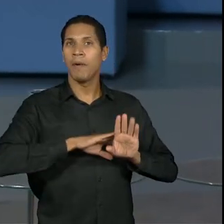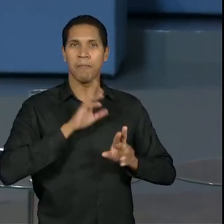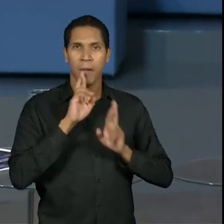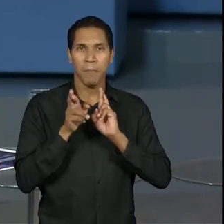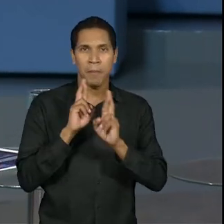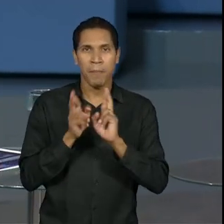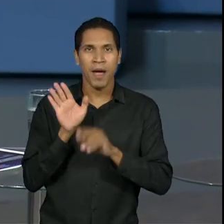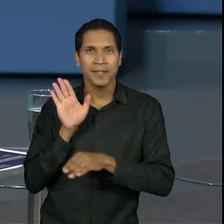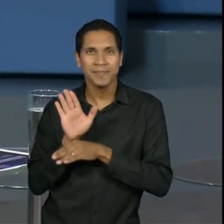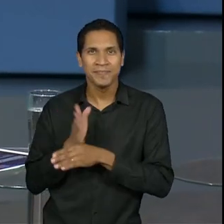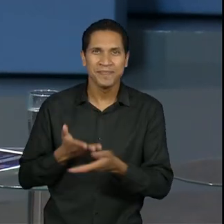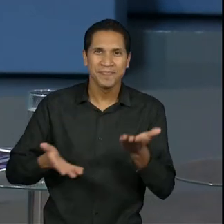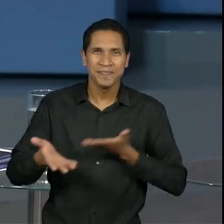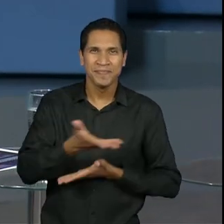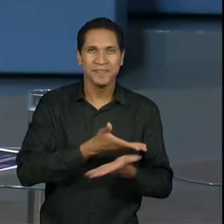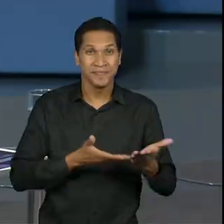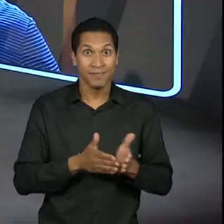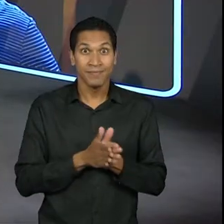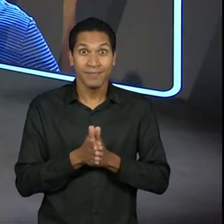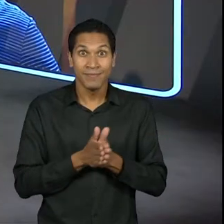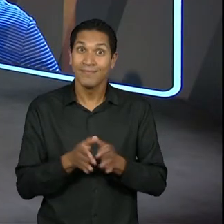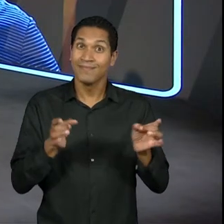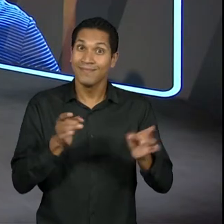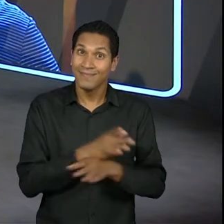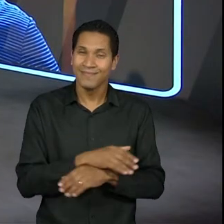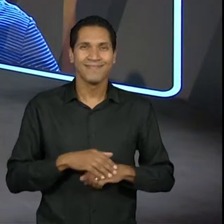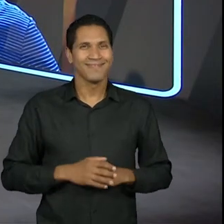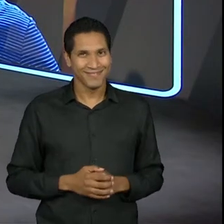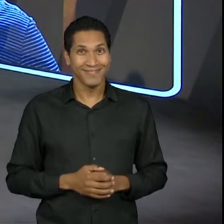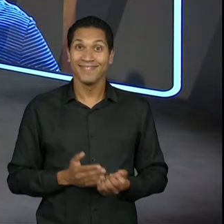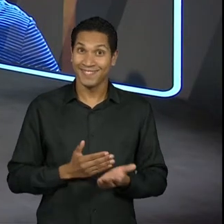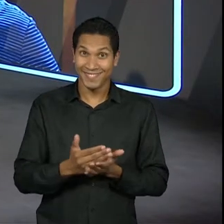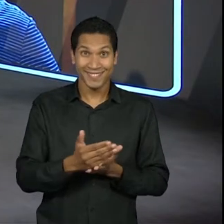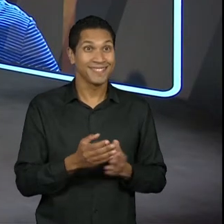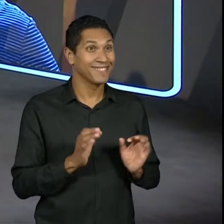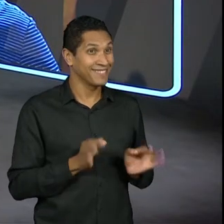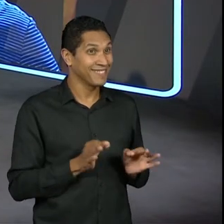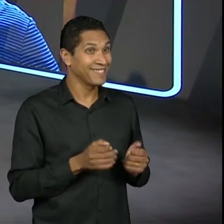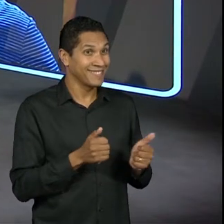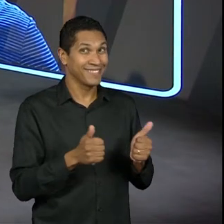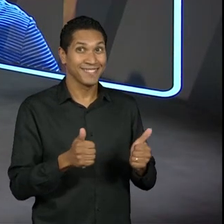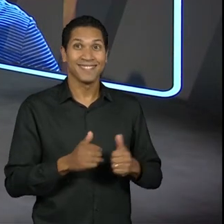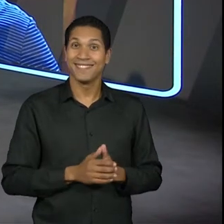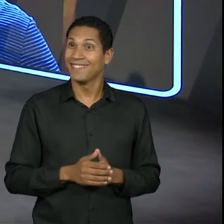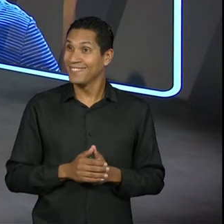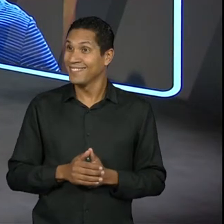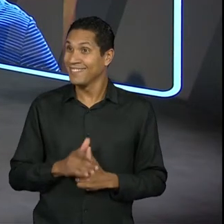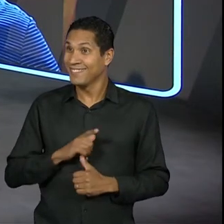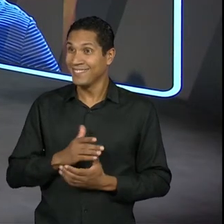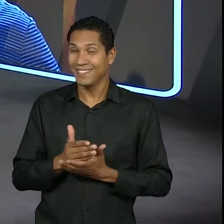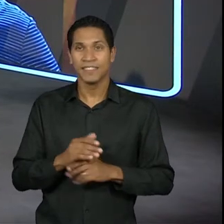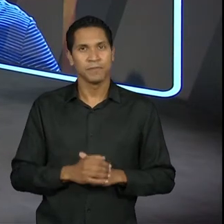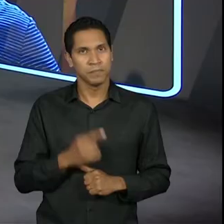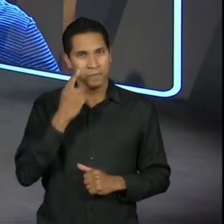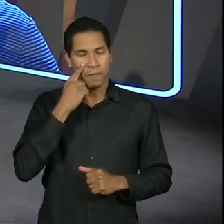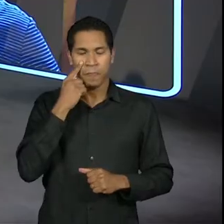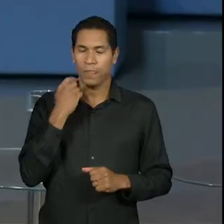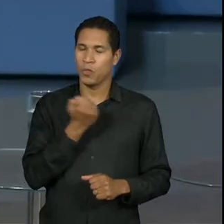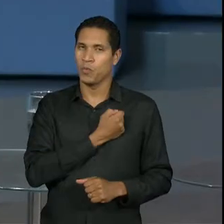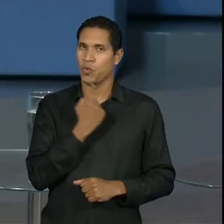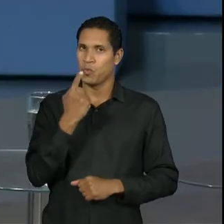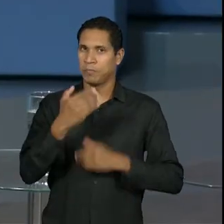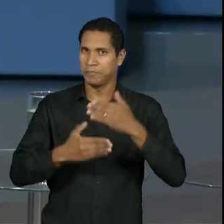poder responder, tá? Então, preparados? Maria Helena e Roberto, vamos começar? Tá. Então, vamos começar pelo slide número 1,